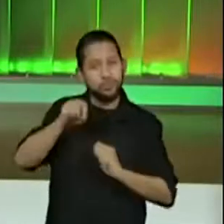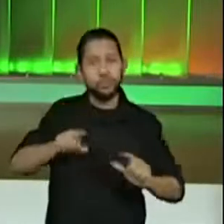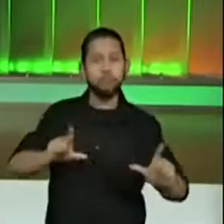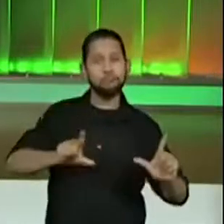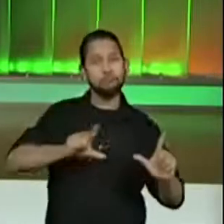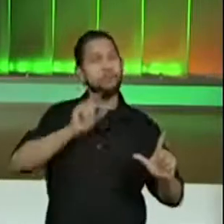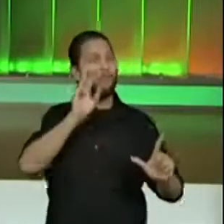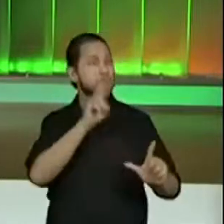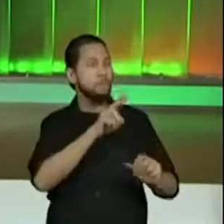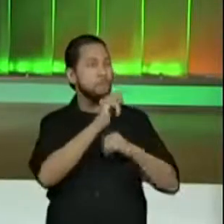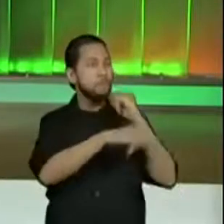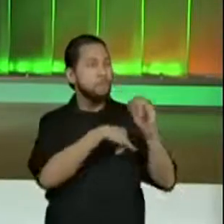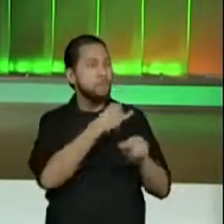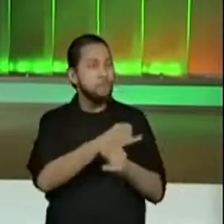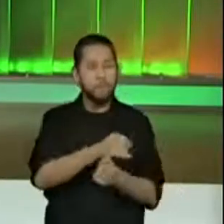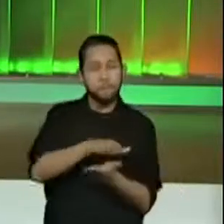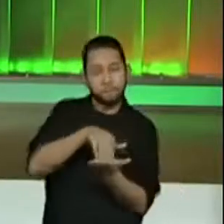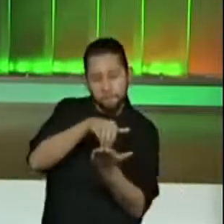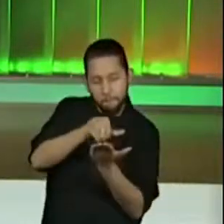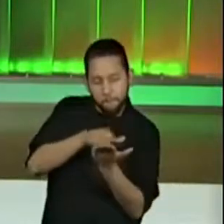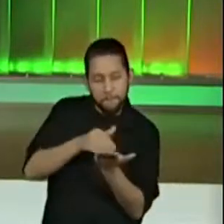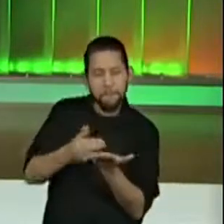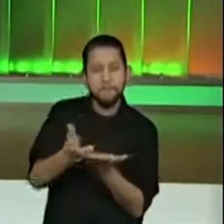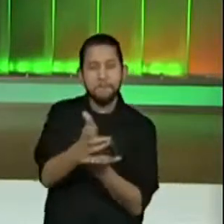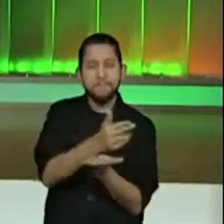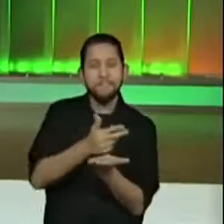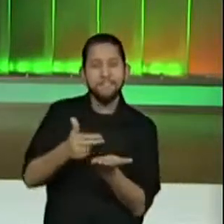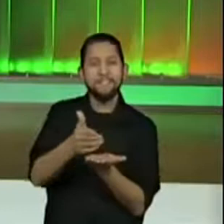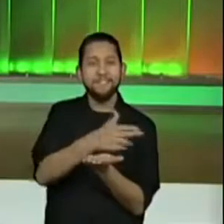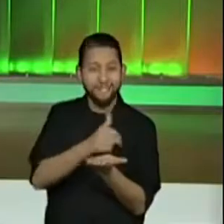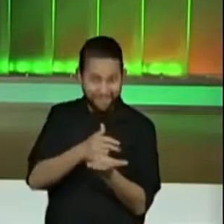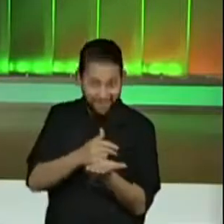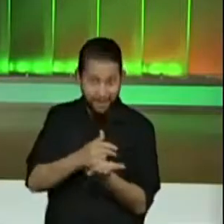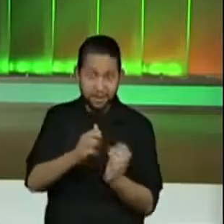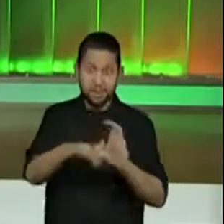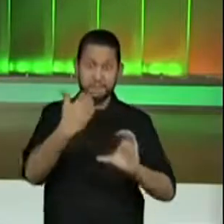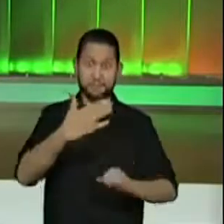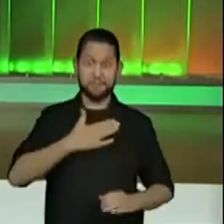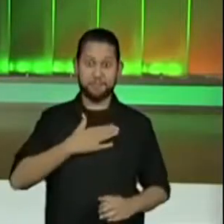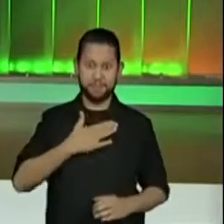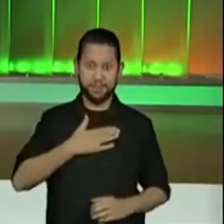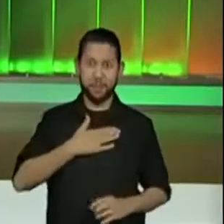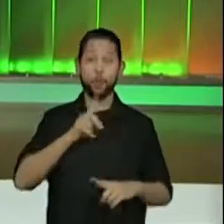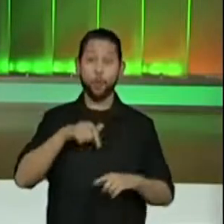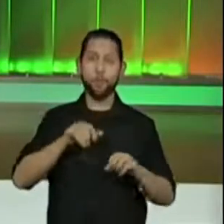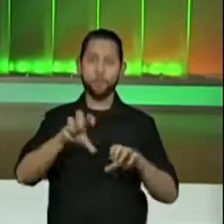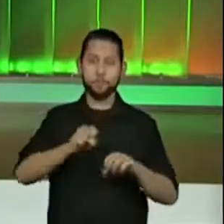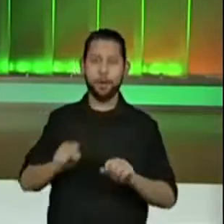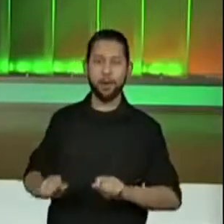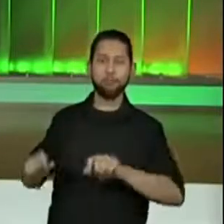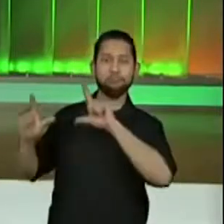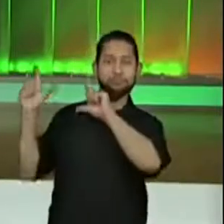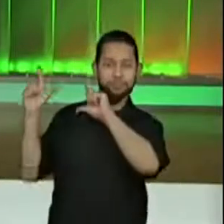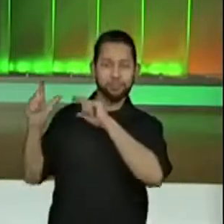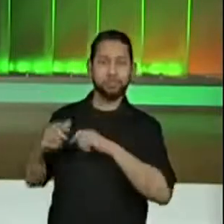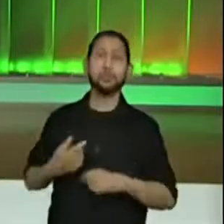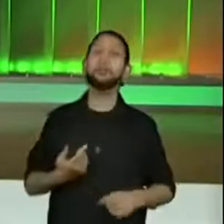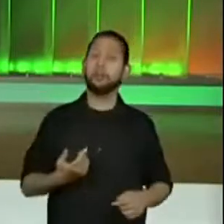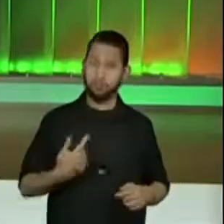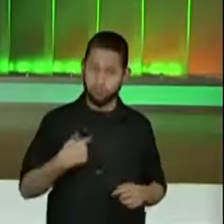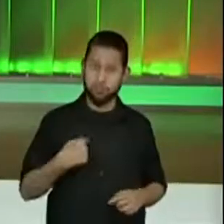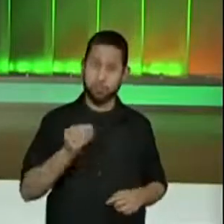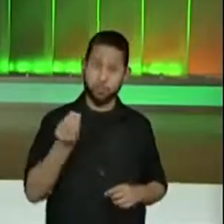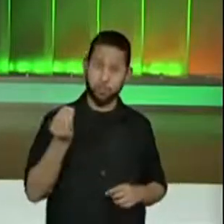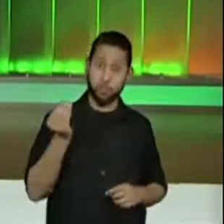Eu vou adorar usar as obras de vocês nas nossas próximas aulas. Lembrando, marca a professora Aline